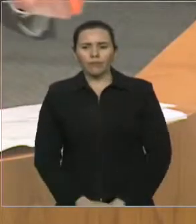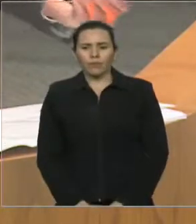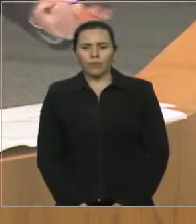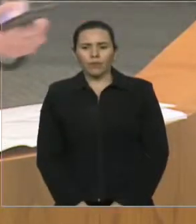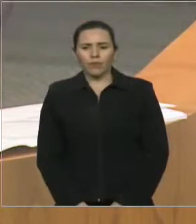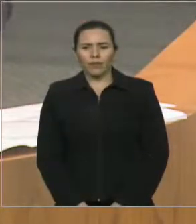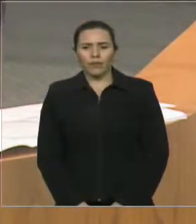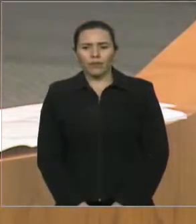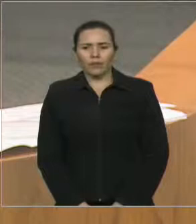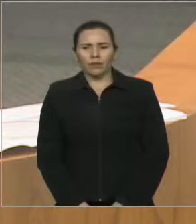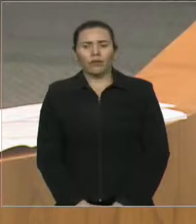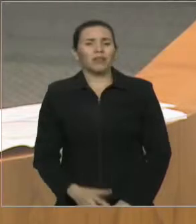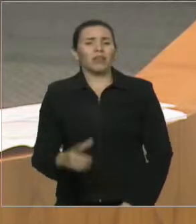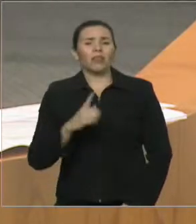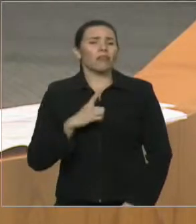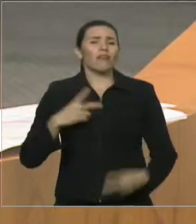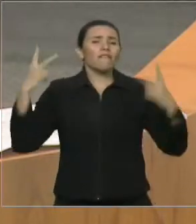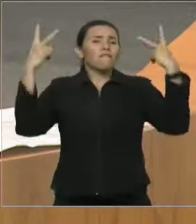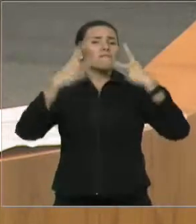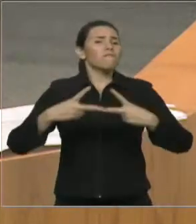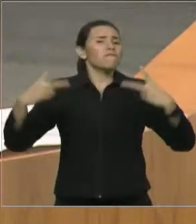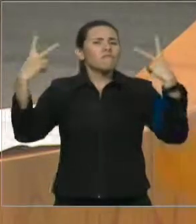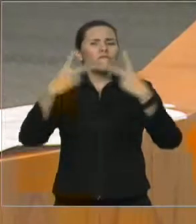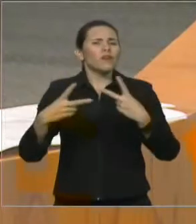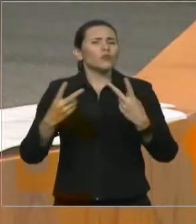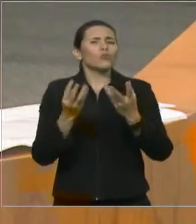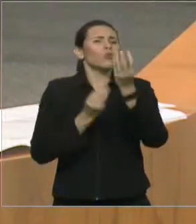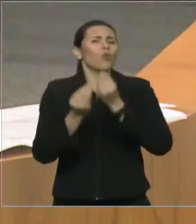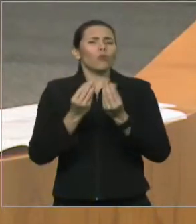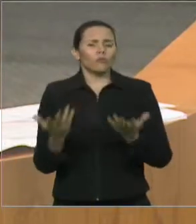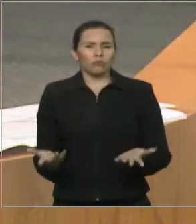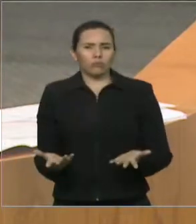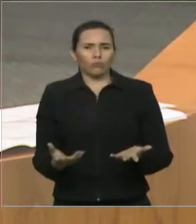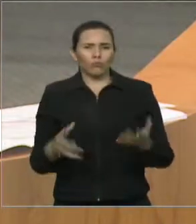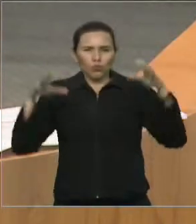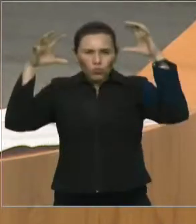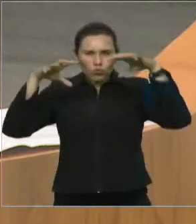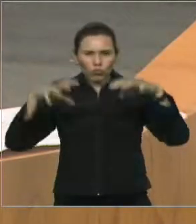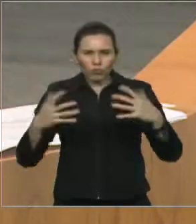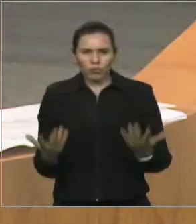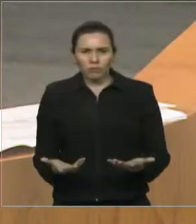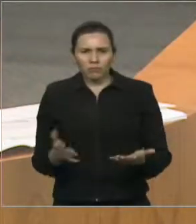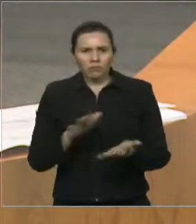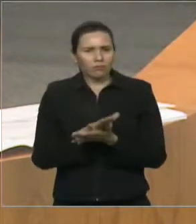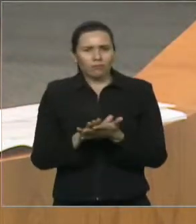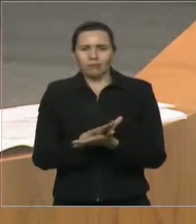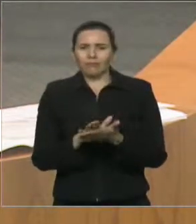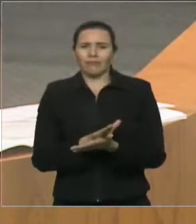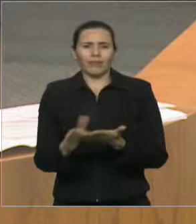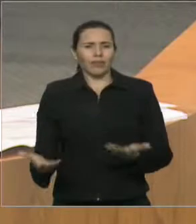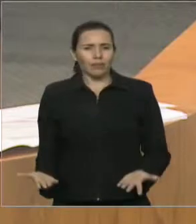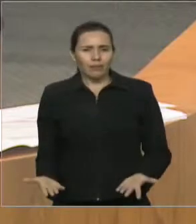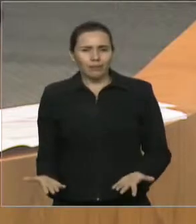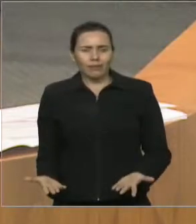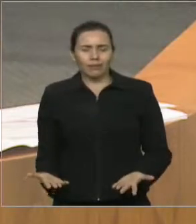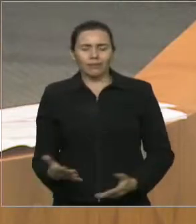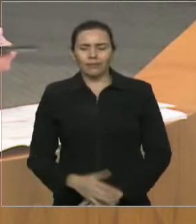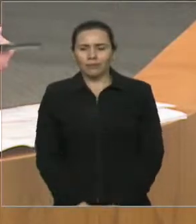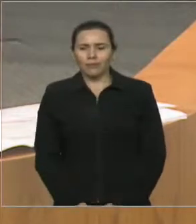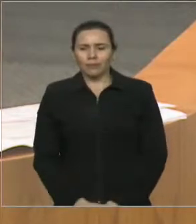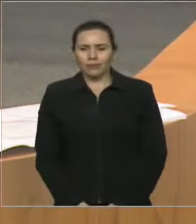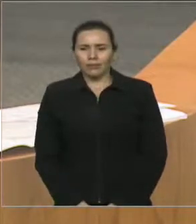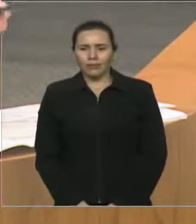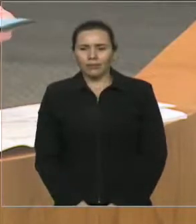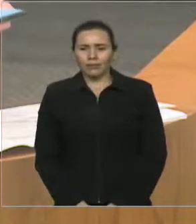nesse momento, tem vento em que ali que eu trafeguei domingo? Não tinha nada. Que alguém diga o